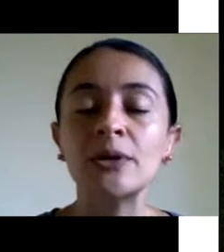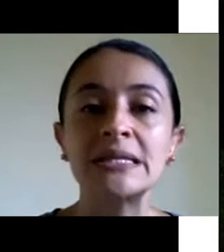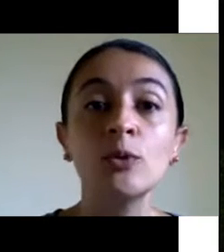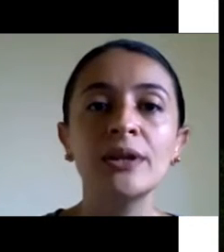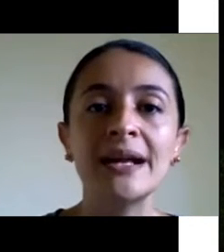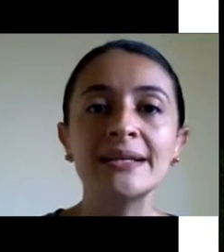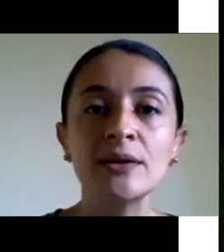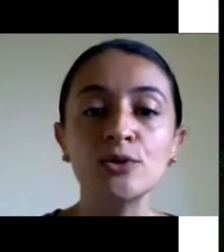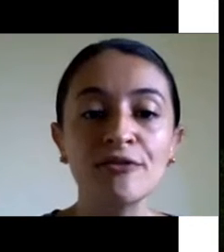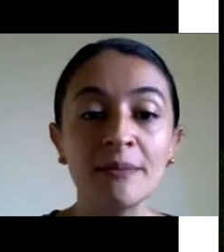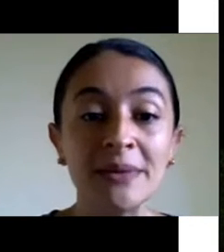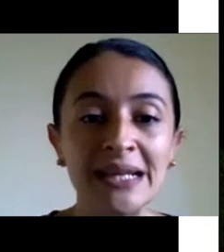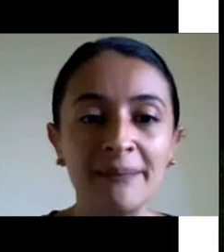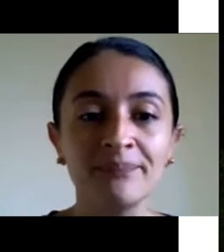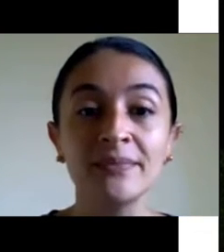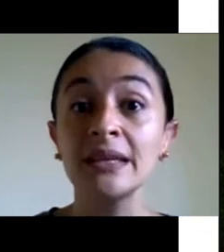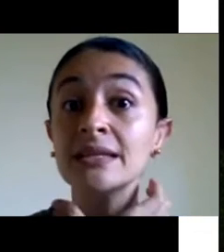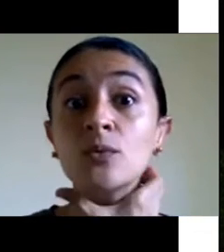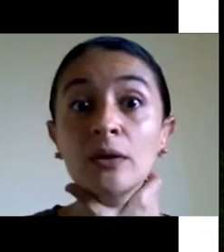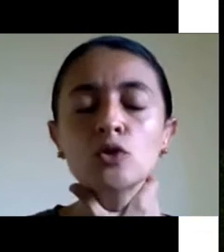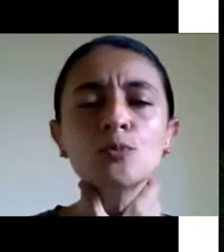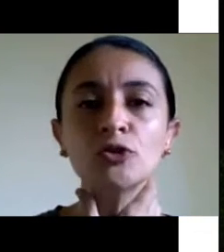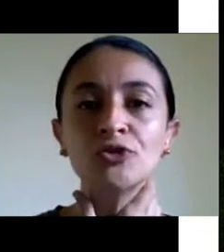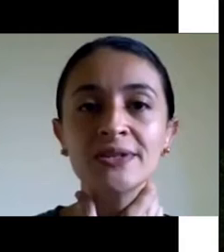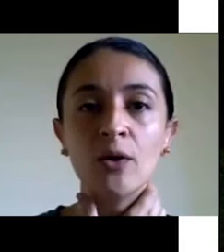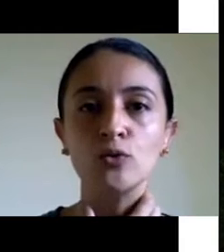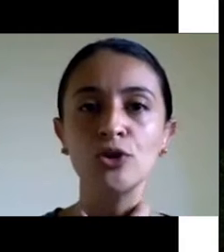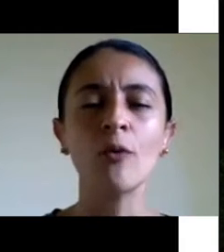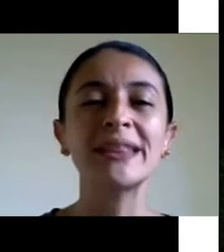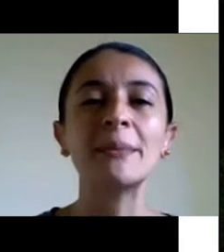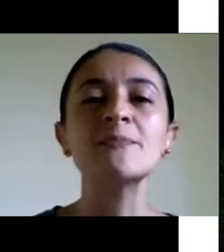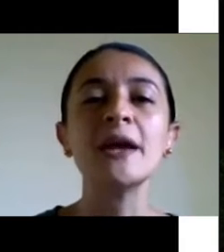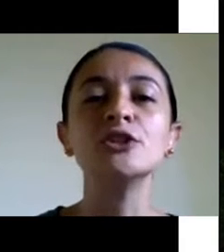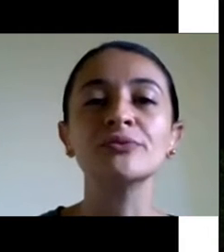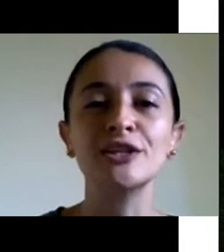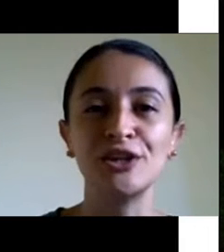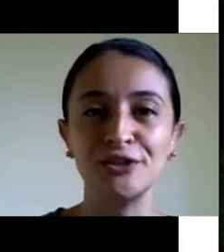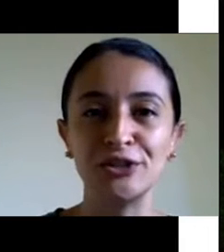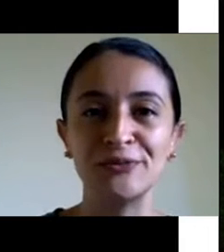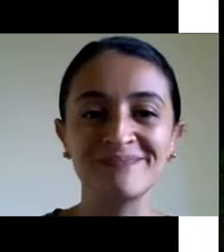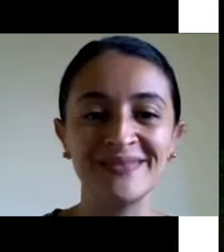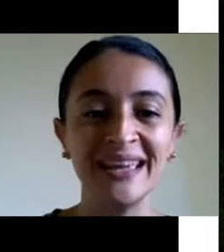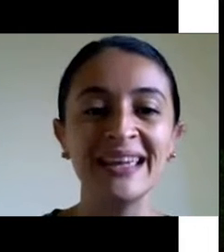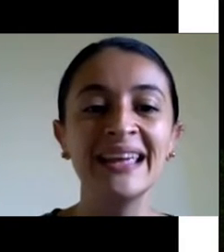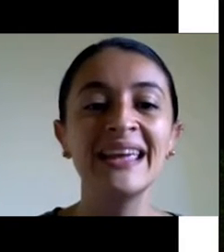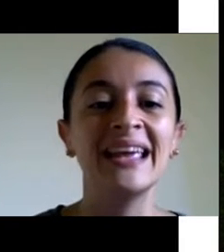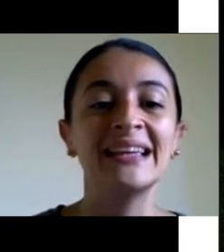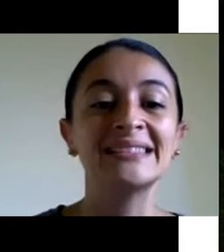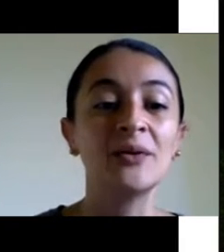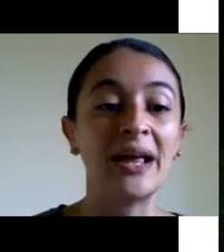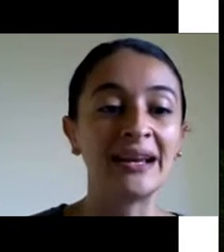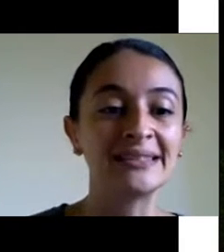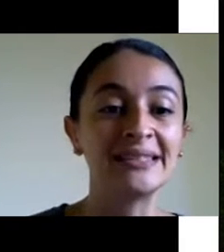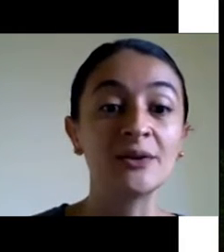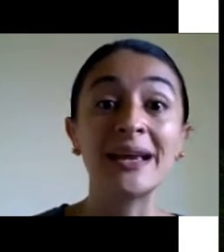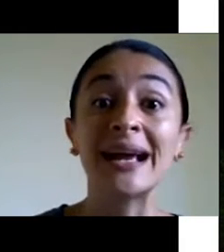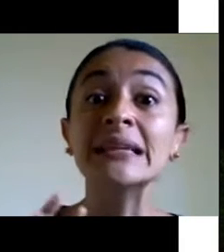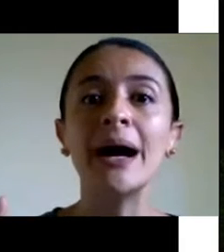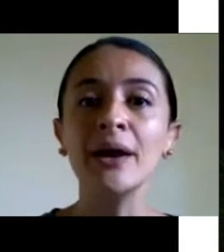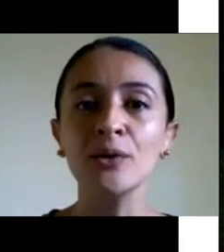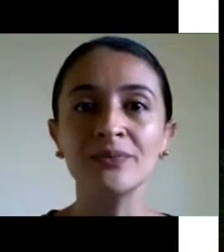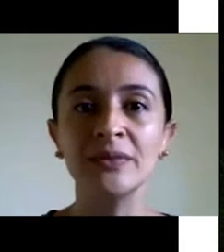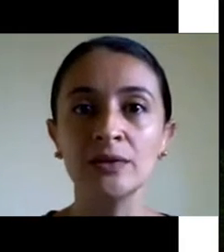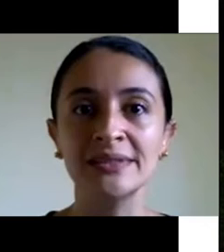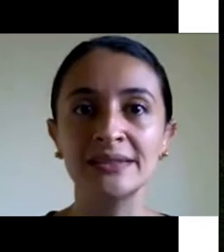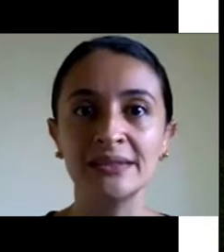Então, a gente tem, por exemplo, a unidade de saúde da família. Que são o Os postos de saúde. É o que tá mais pertinho da gente, né? São, elas estão em